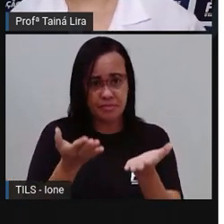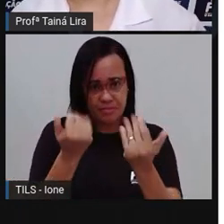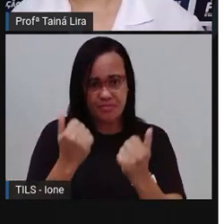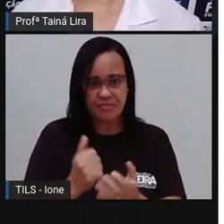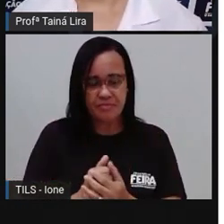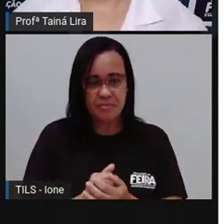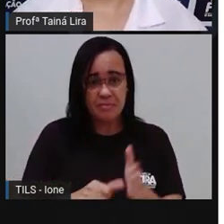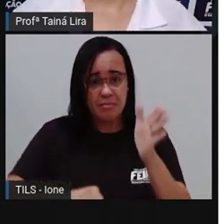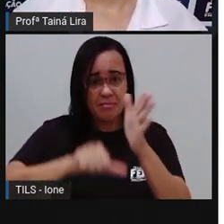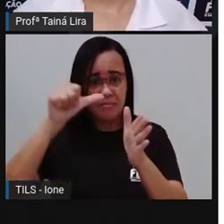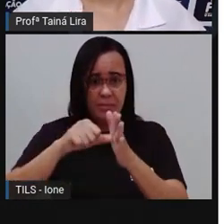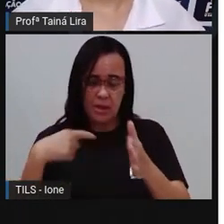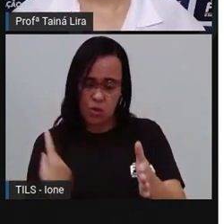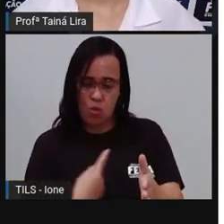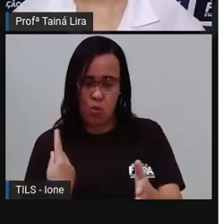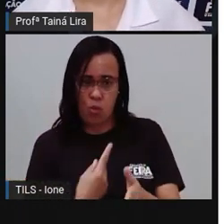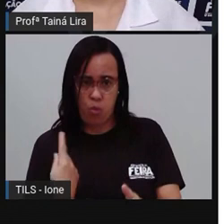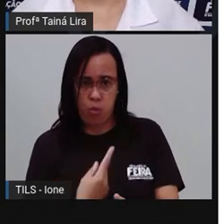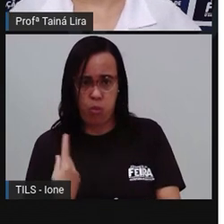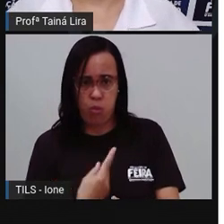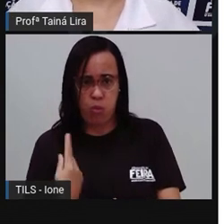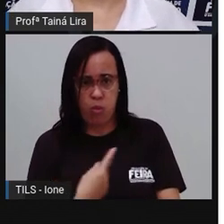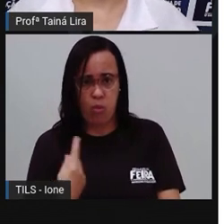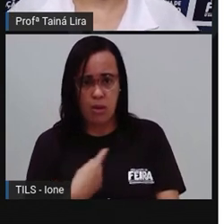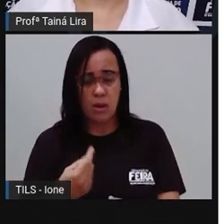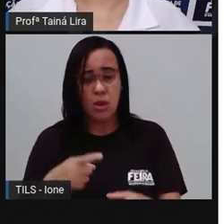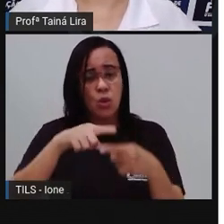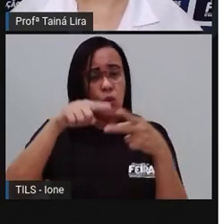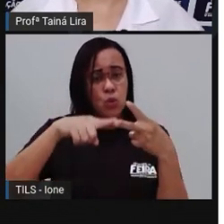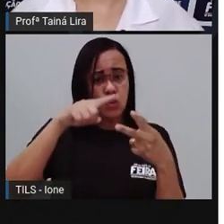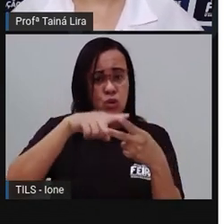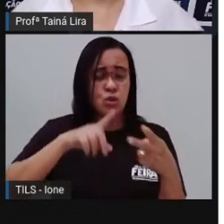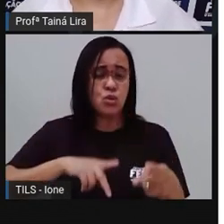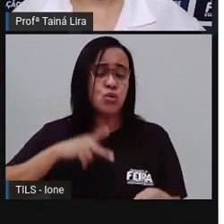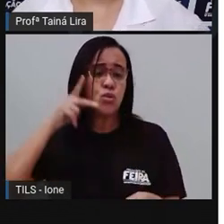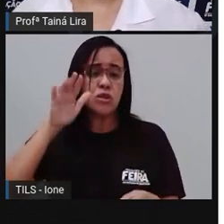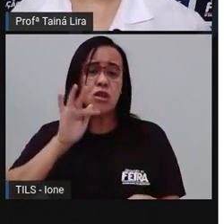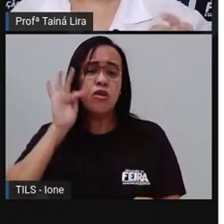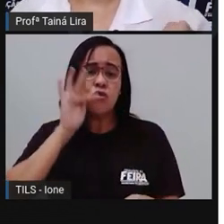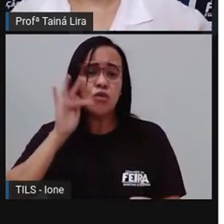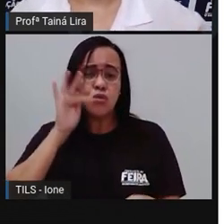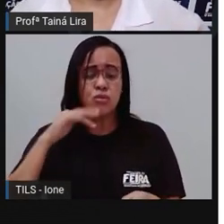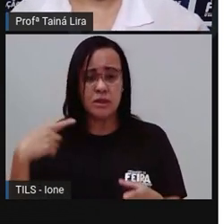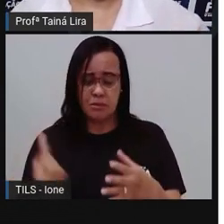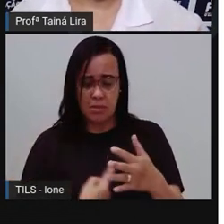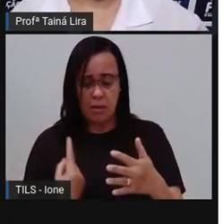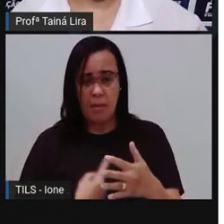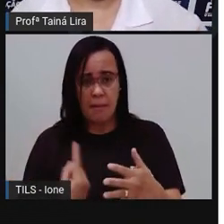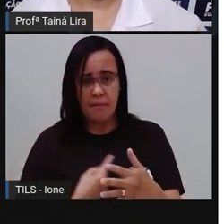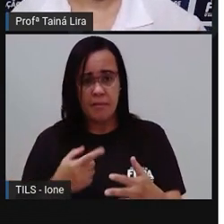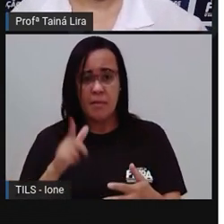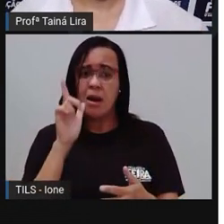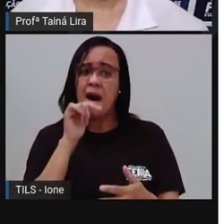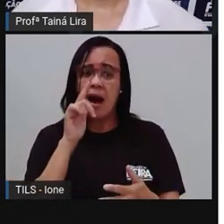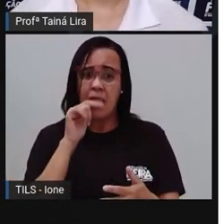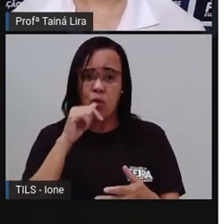Primeiro, no liquidificador, bata o maracujá e a acerola com um litro de água e passe ali na peneira, tá? Então,